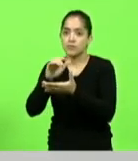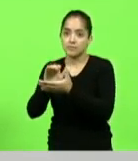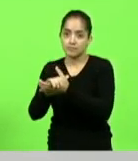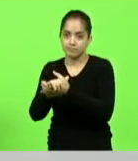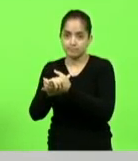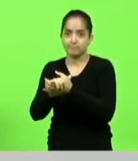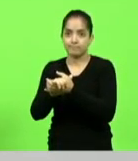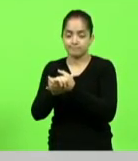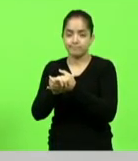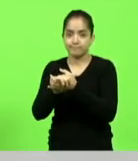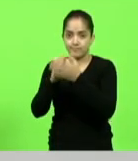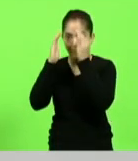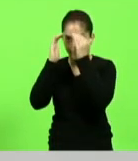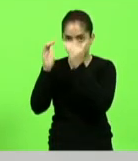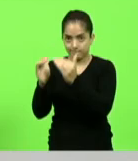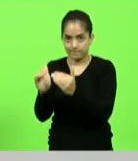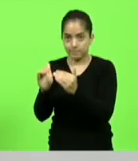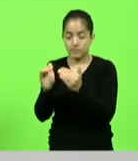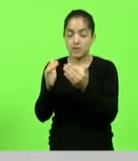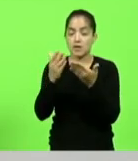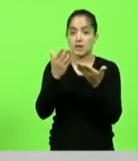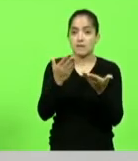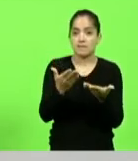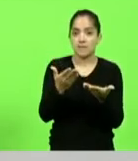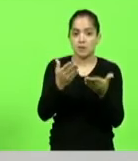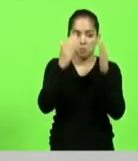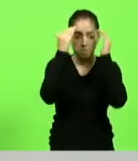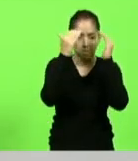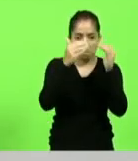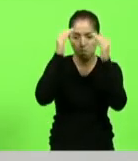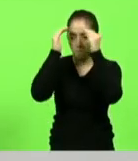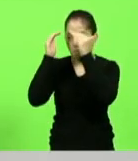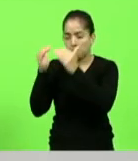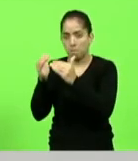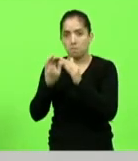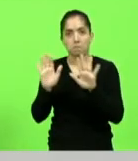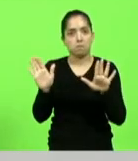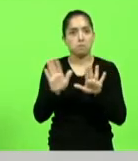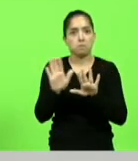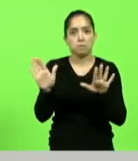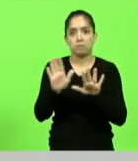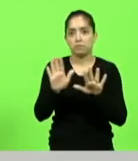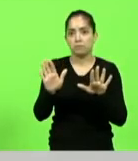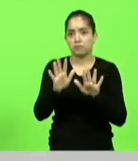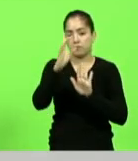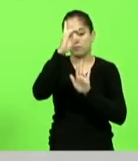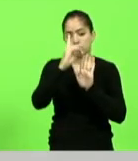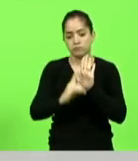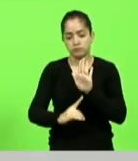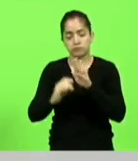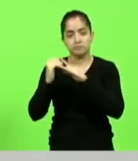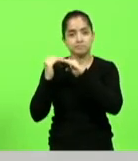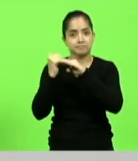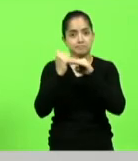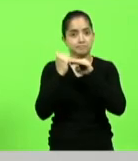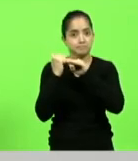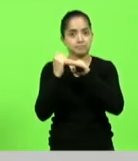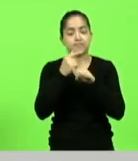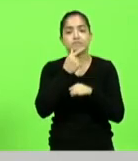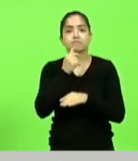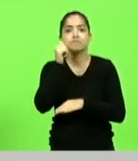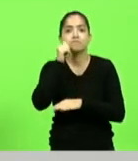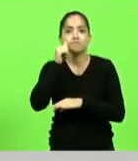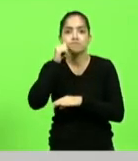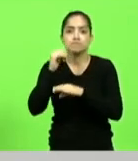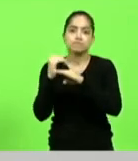nós queremos construir é nenhuma obediência ou desobediência é direitos iguais homens e mulheres em